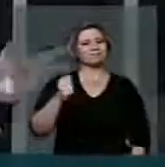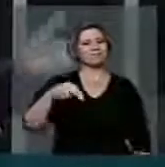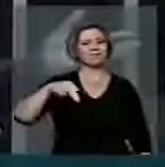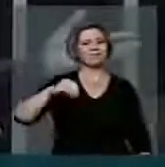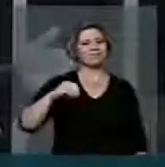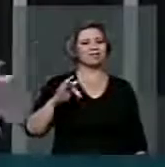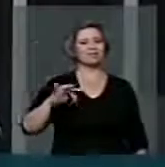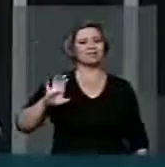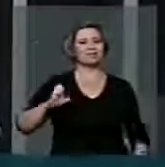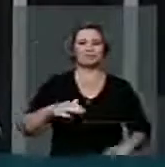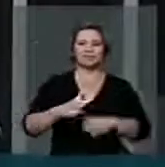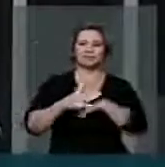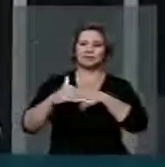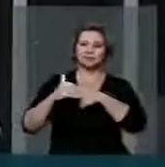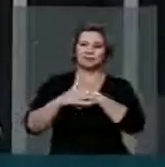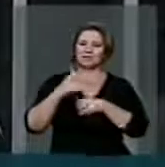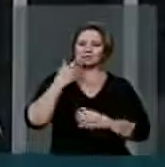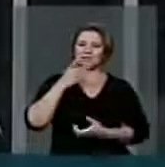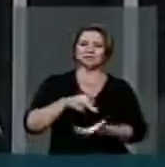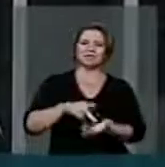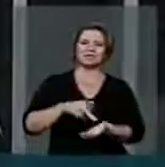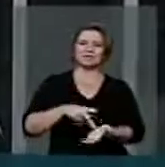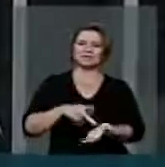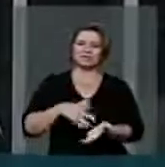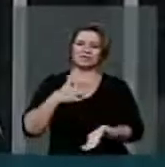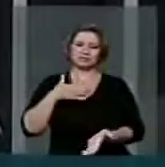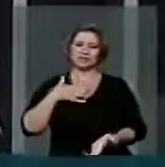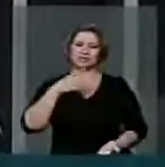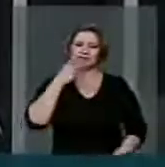de forma muito carinhosa, o senhor faz referência à minha fala.